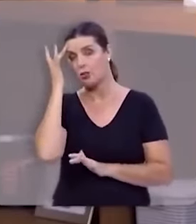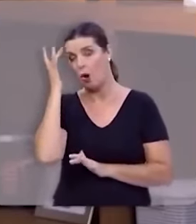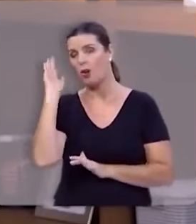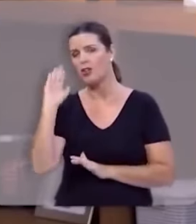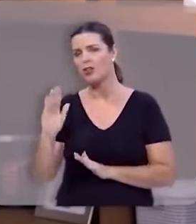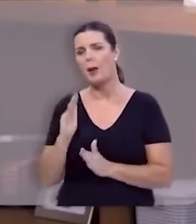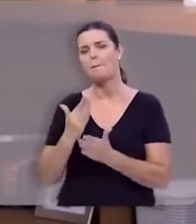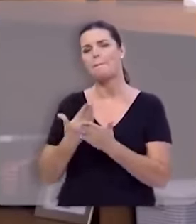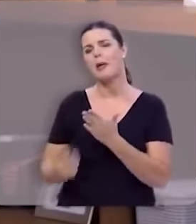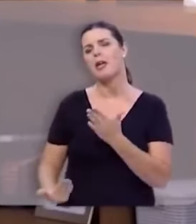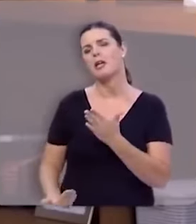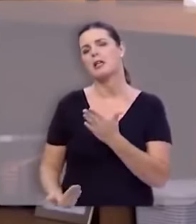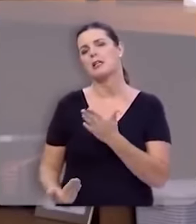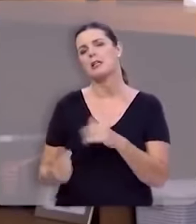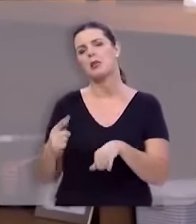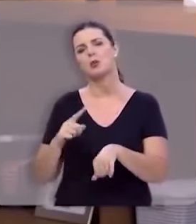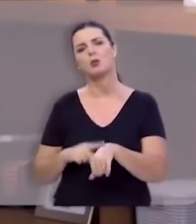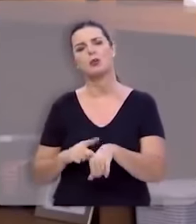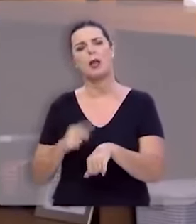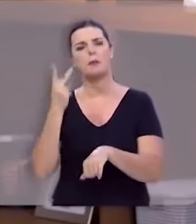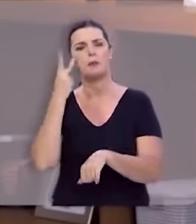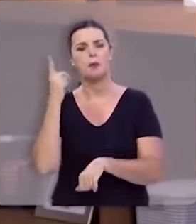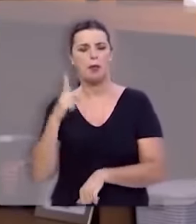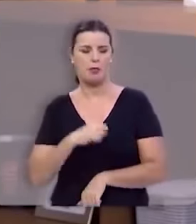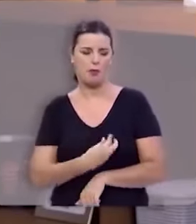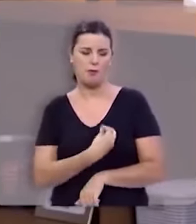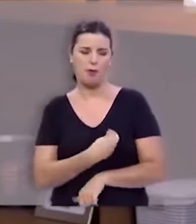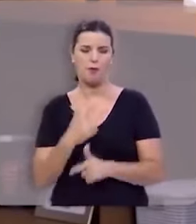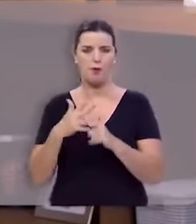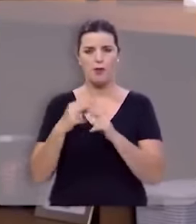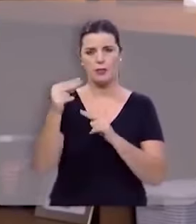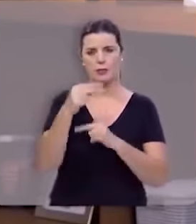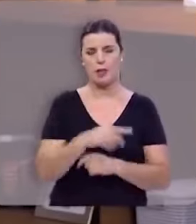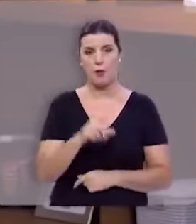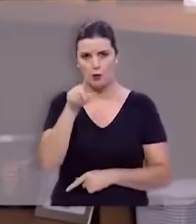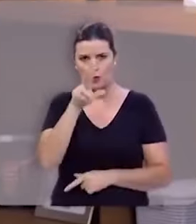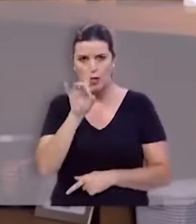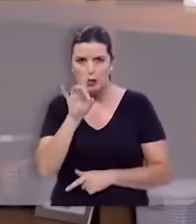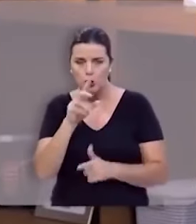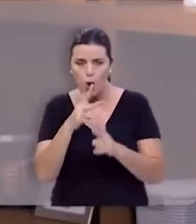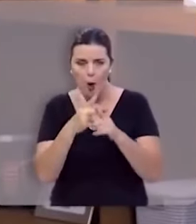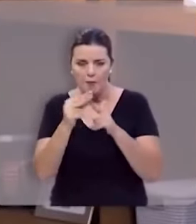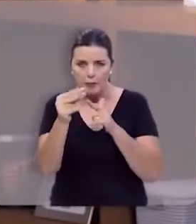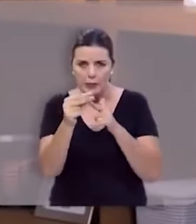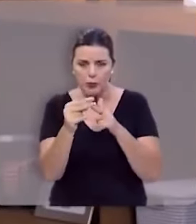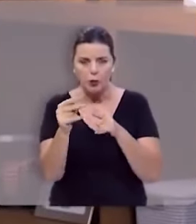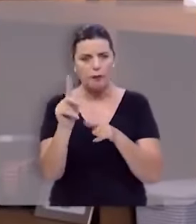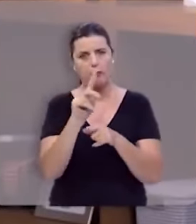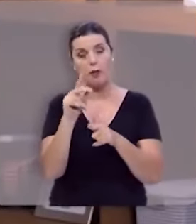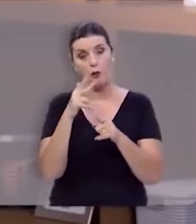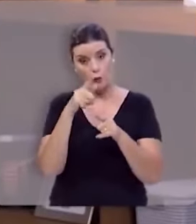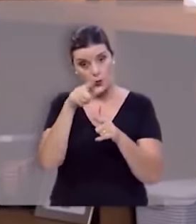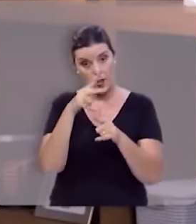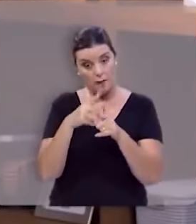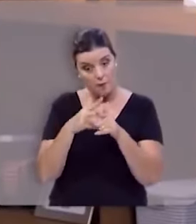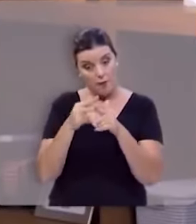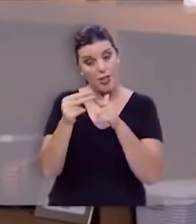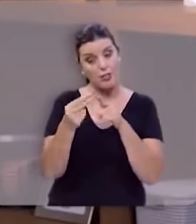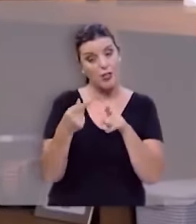perderam o ânimo para caminhar e vencer você não é apenas um vencedor você é um